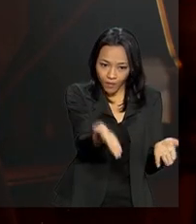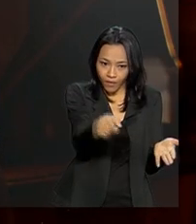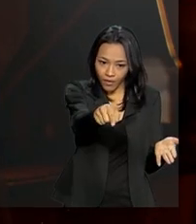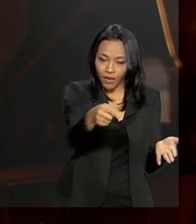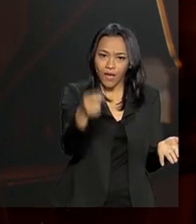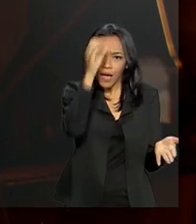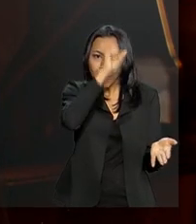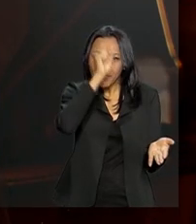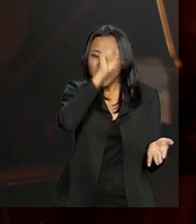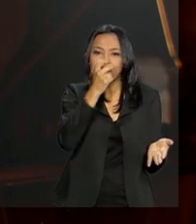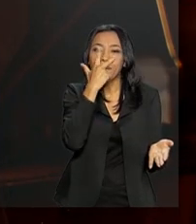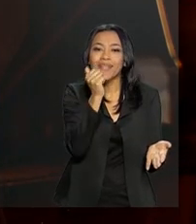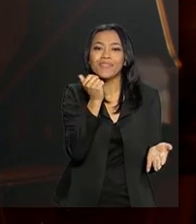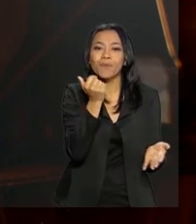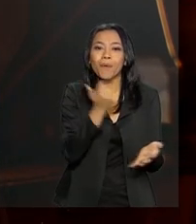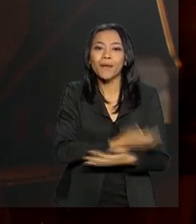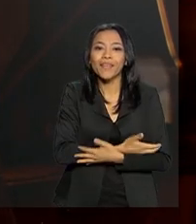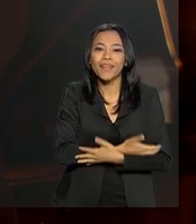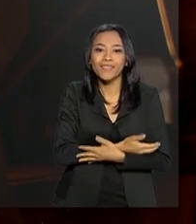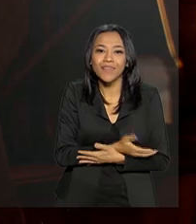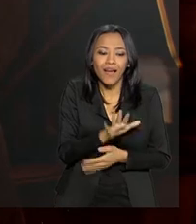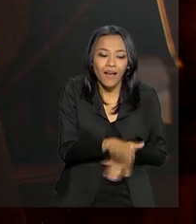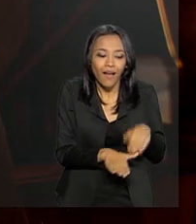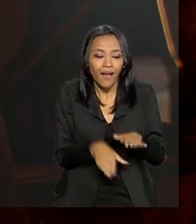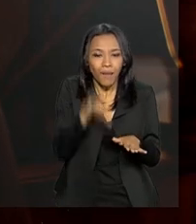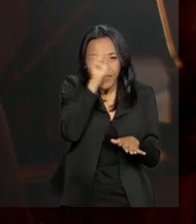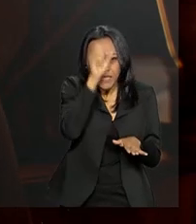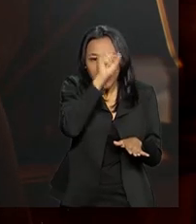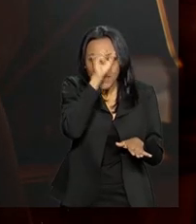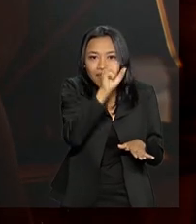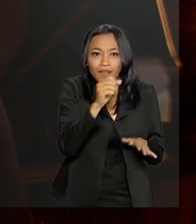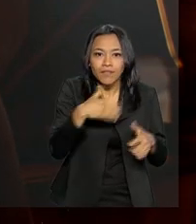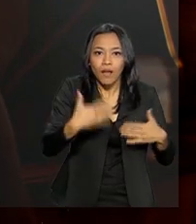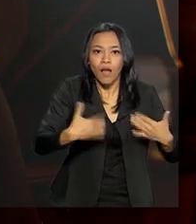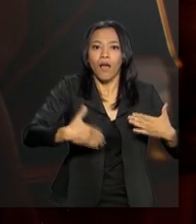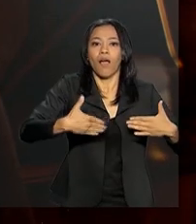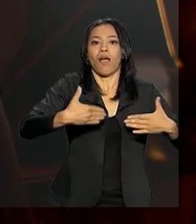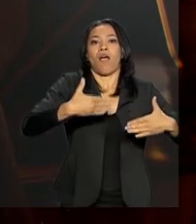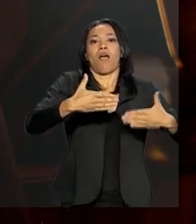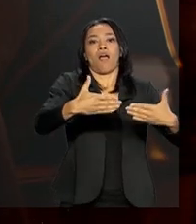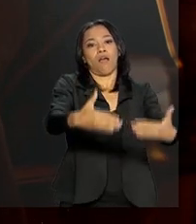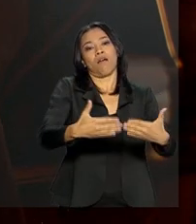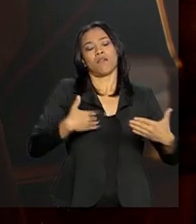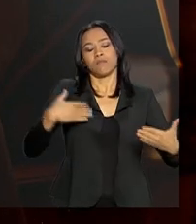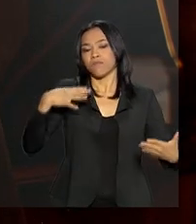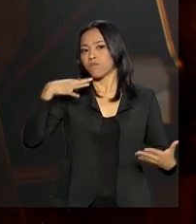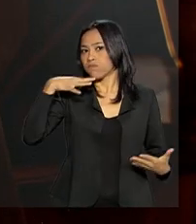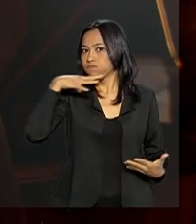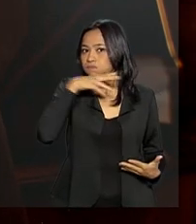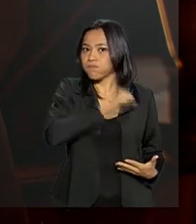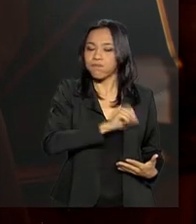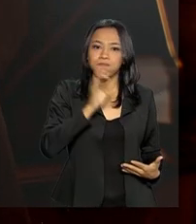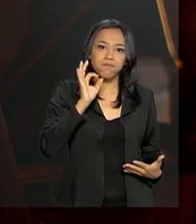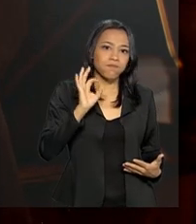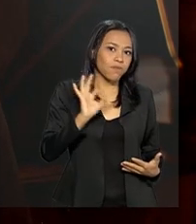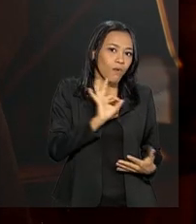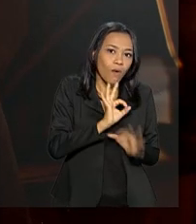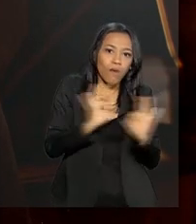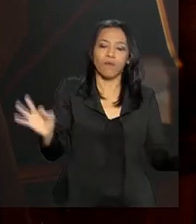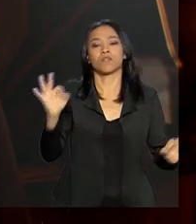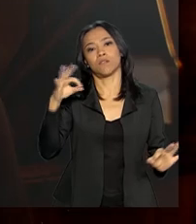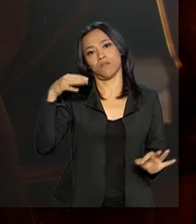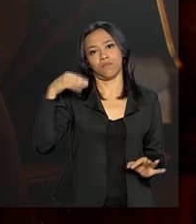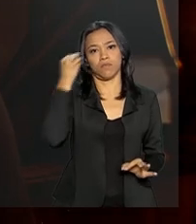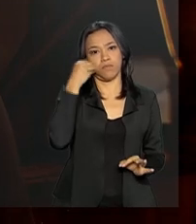tivesse aprendido a engatinhar de novo na cozinha, né? E está sendo mágico, está sendo legal. E eu tenho